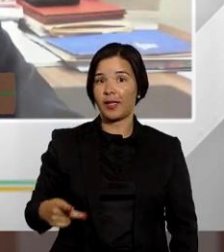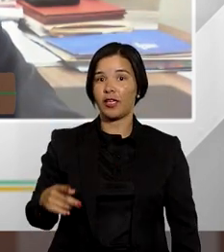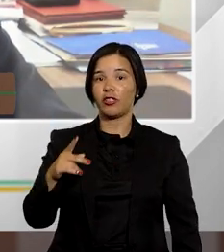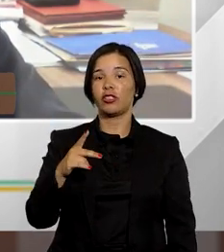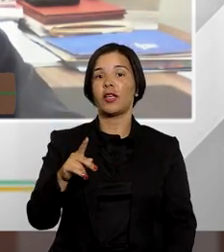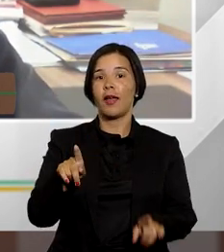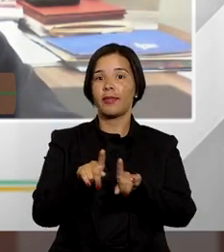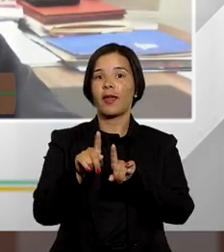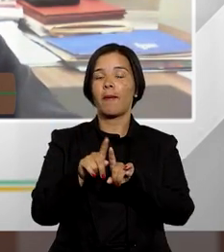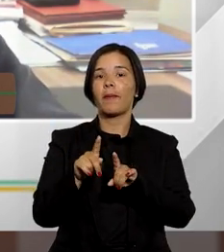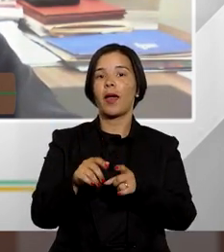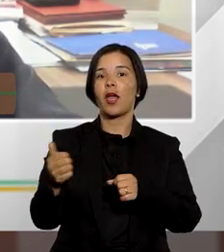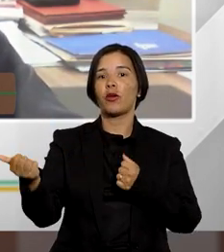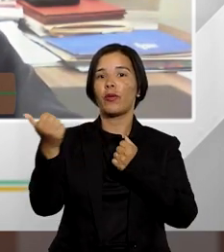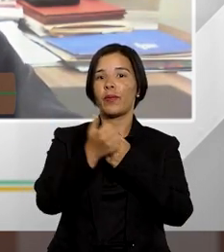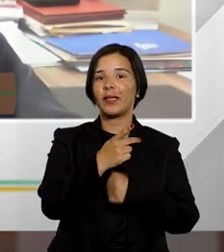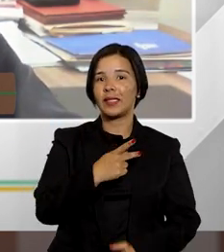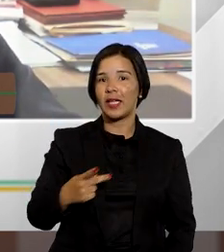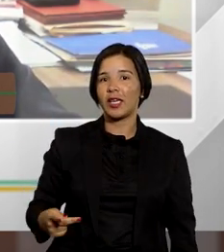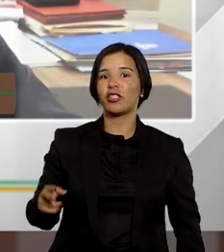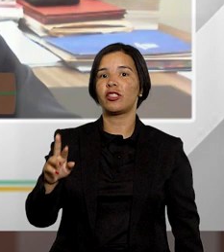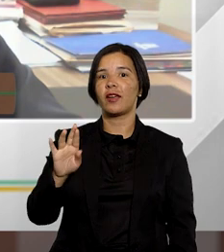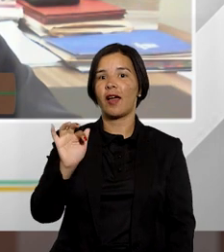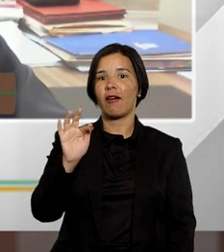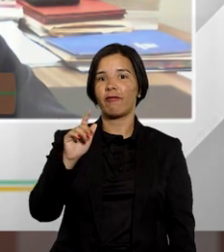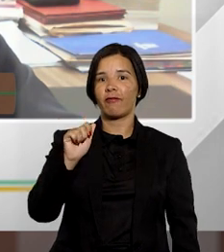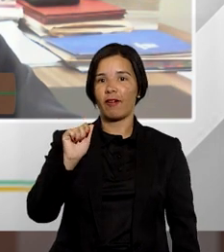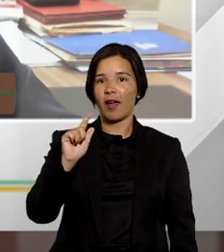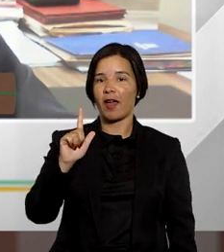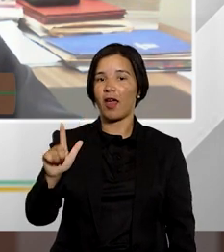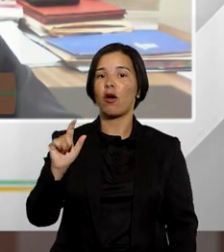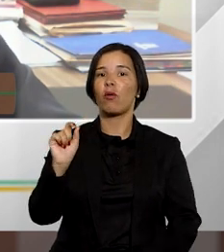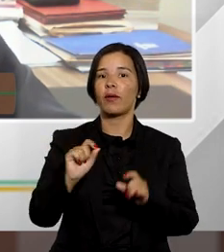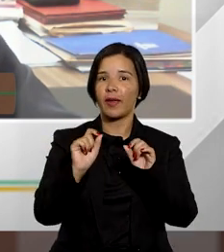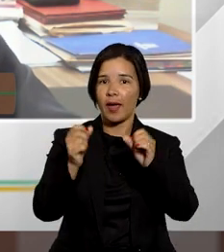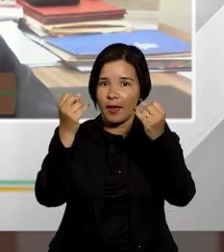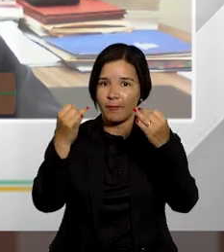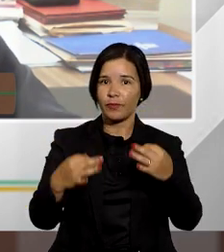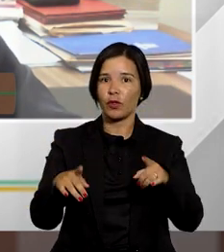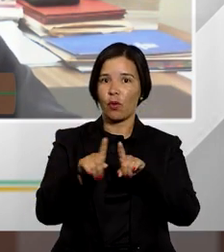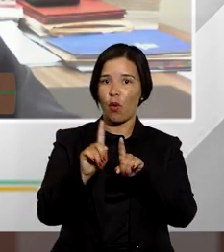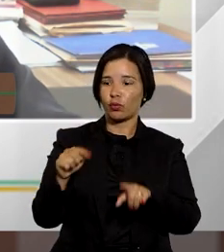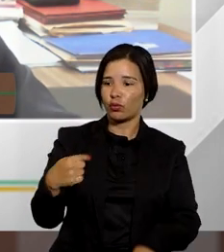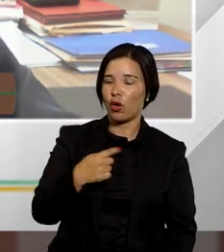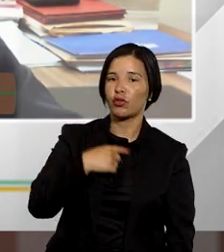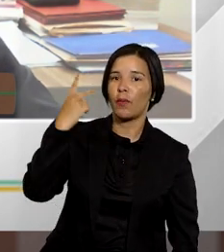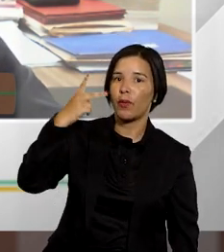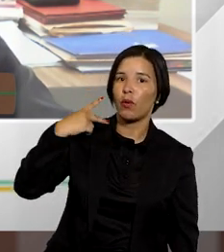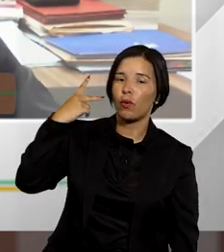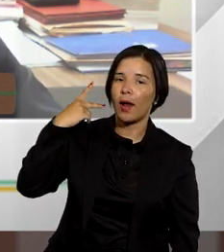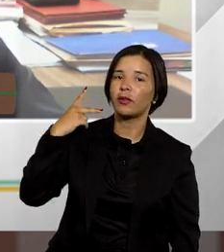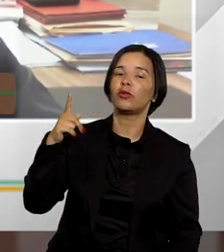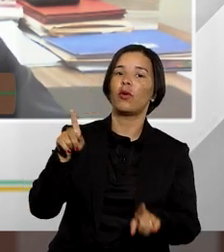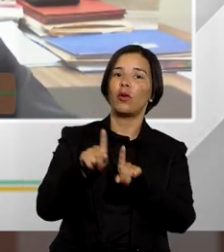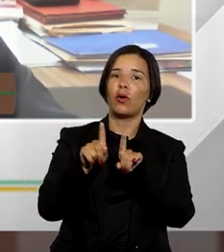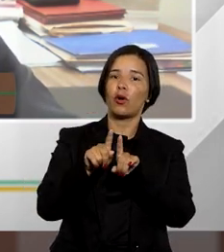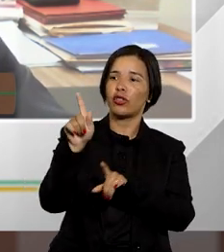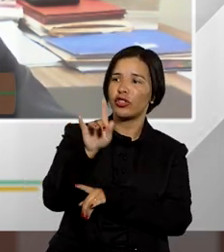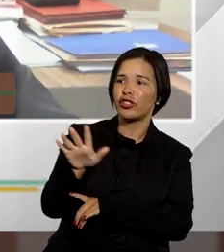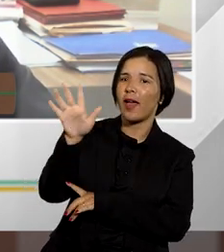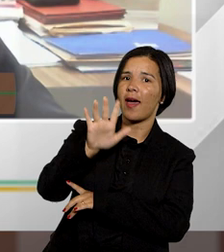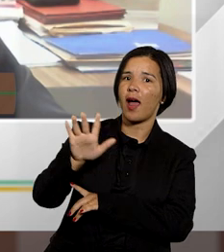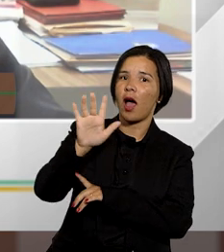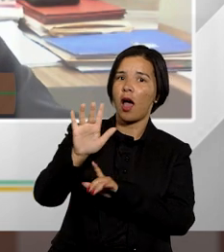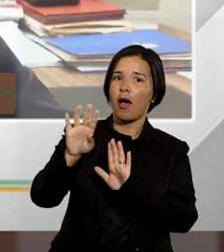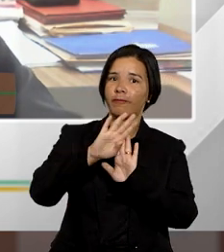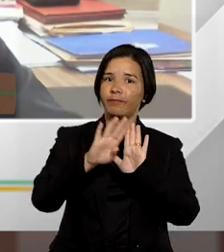pelo nosso co-presidente Rafael como bem mencionou Rafael pelo nosso procurador pelo nosso procurador